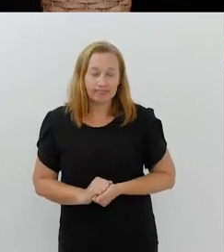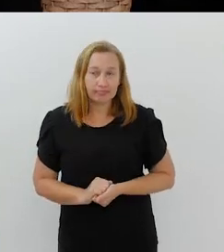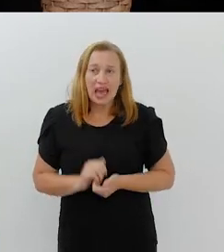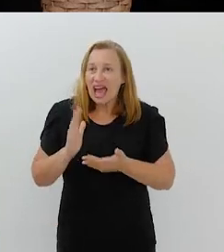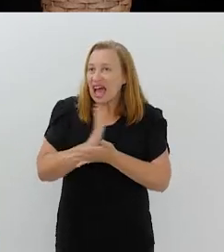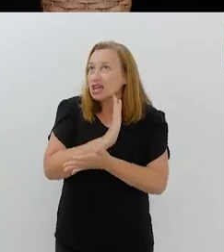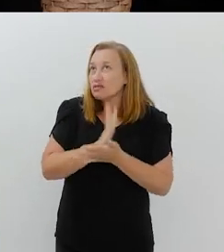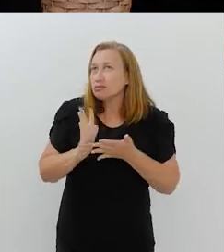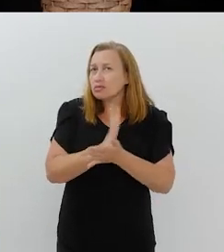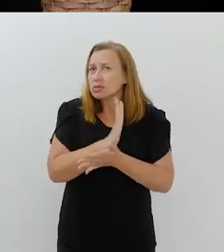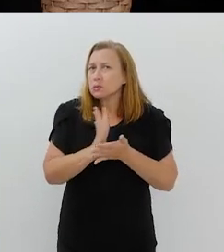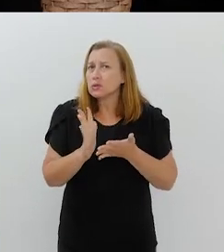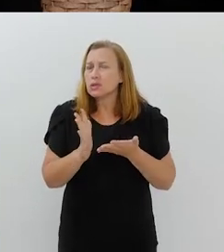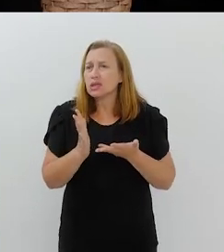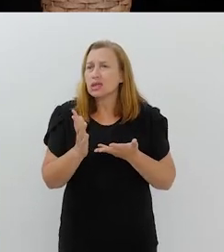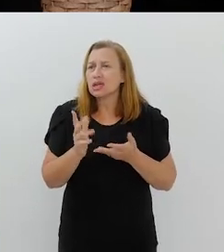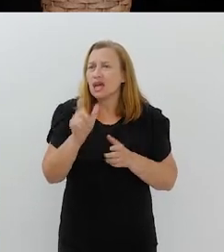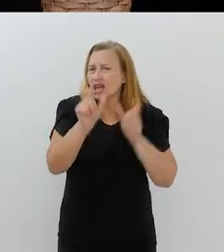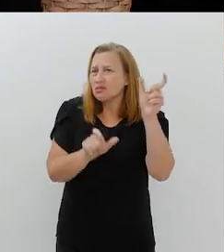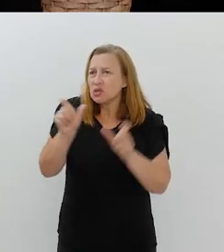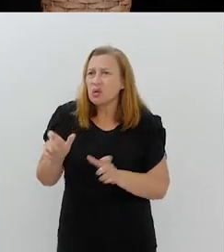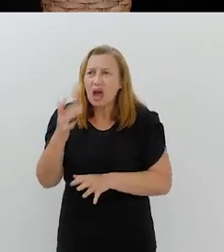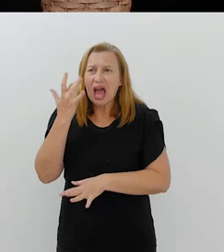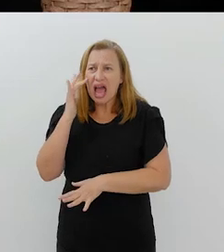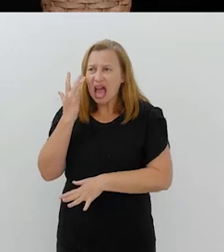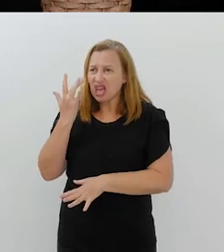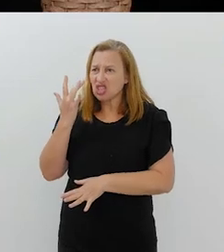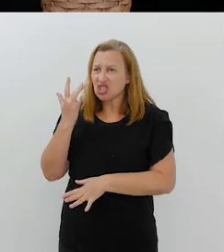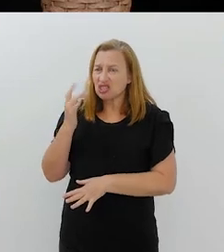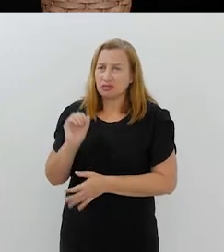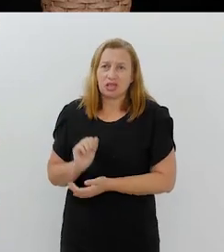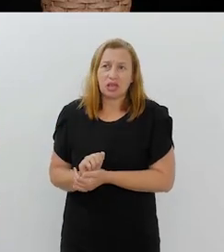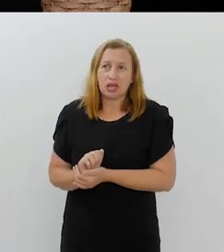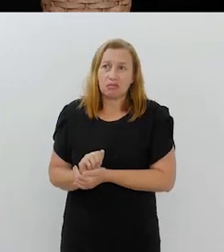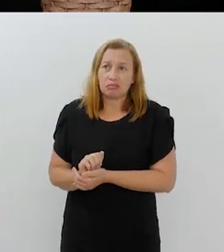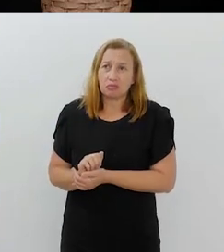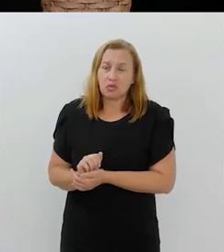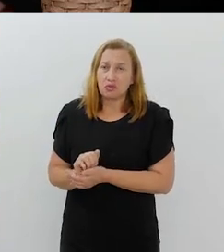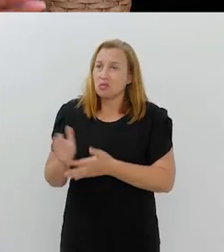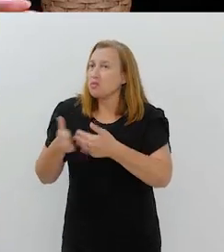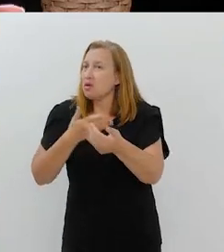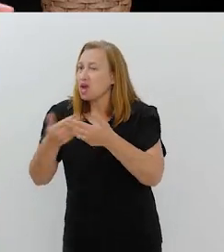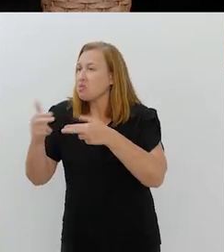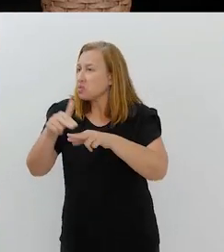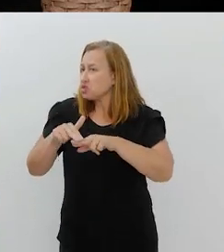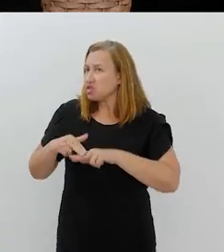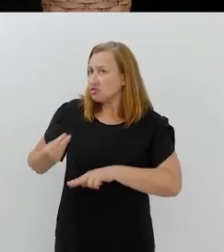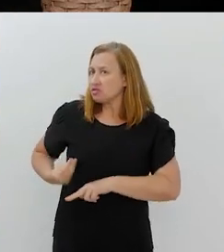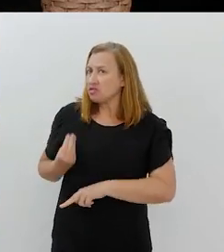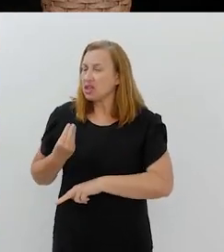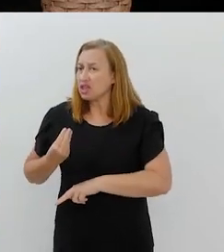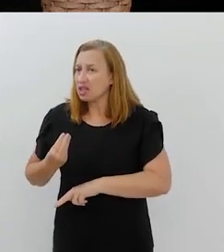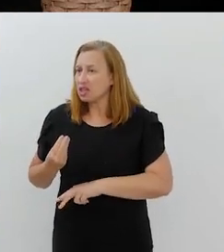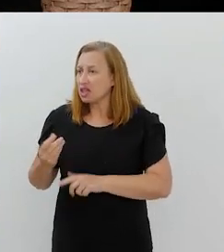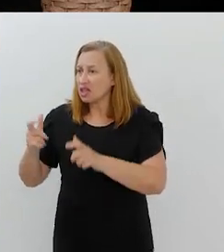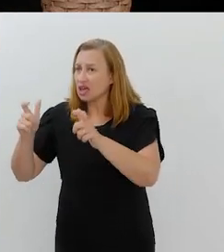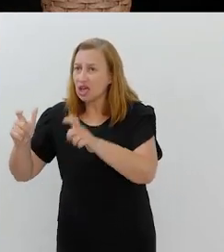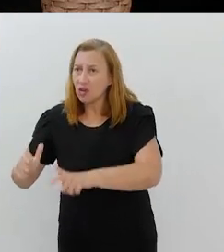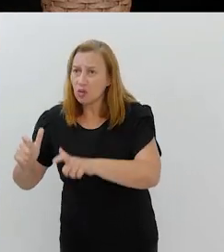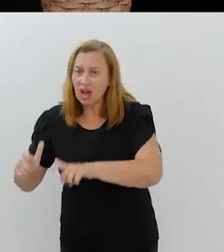então, às vezes, as pessoas acham que as pessoas estão ali por algum motivo qualquer que seja. Não, não, não.